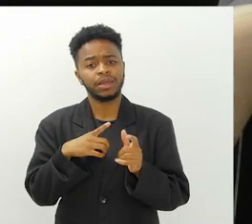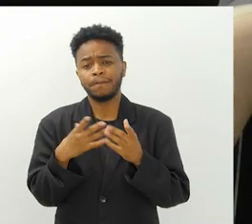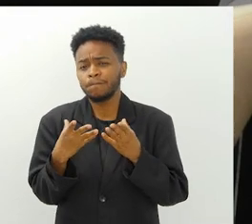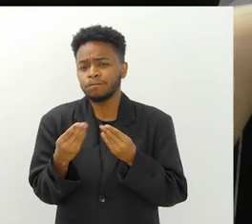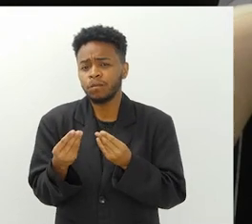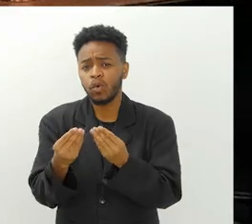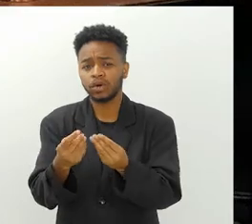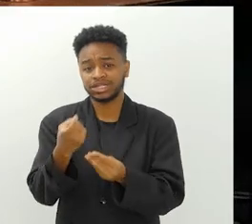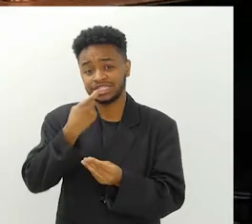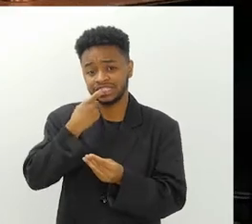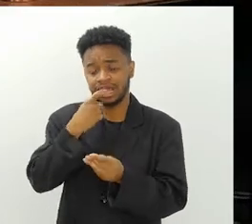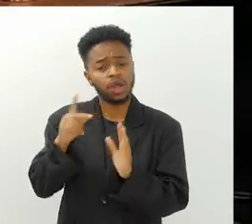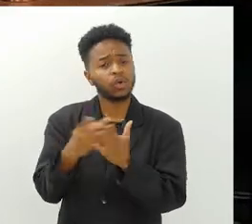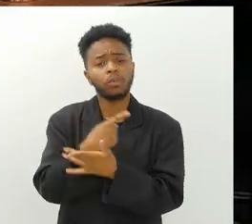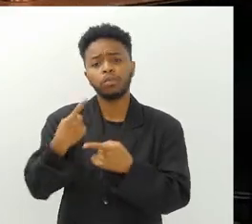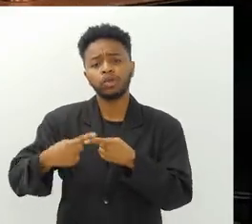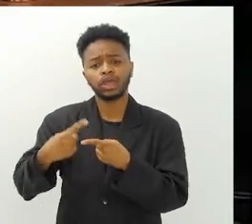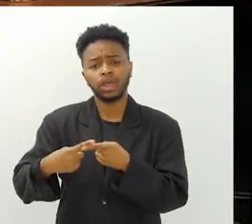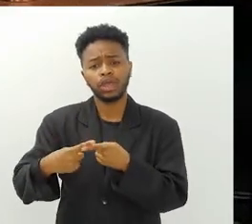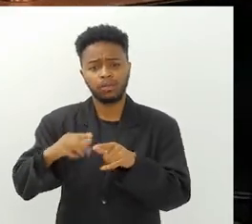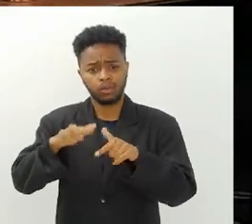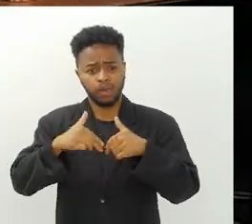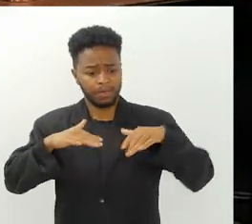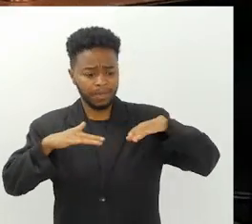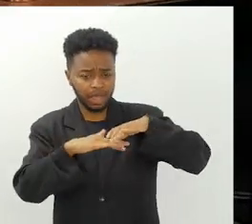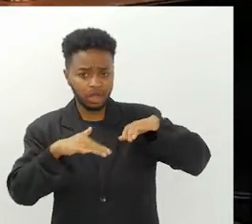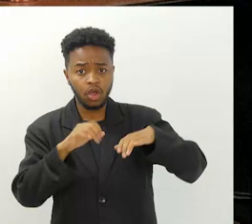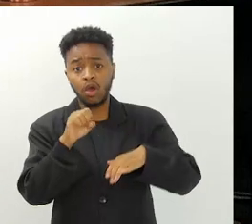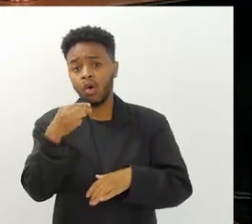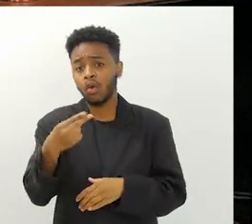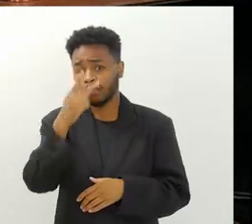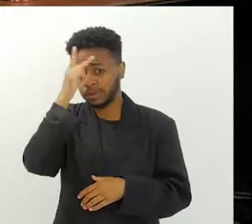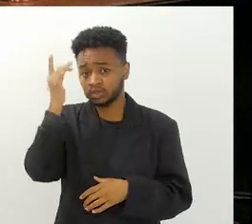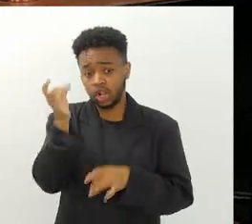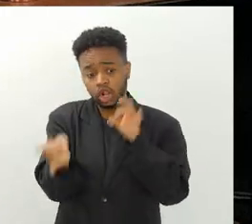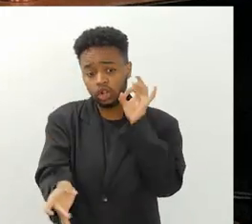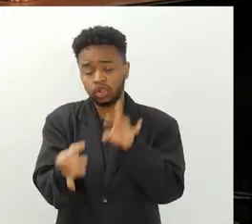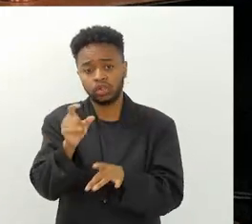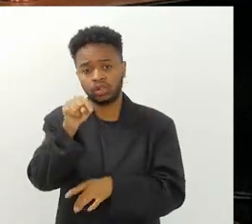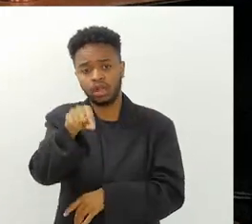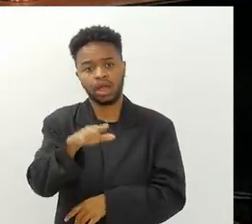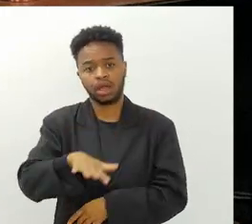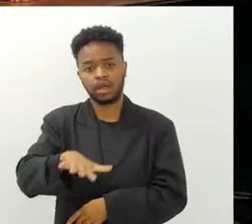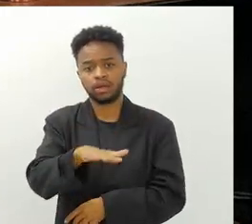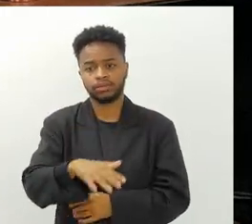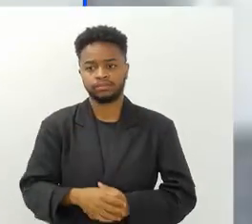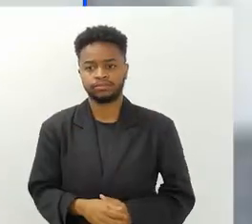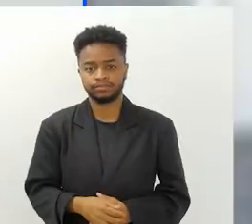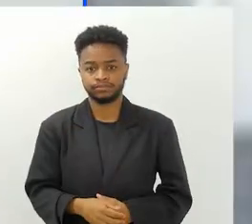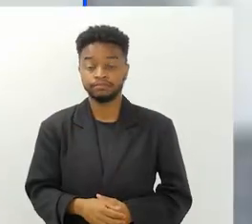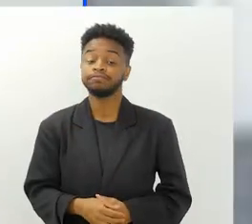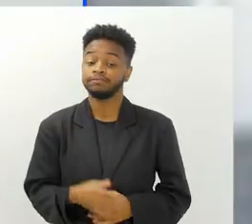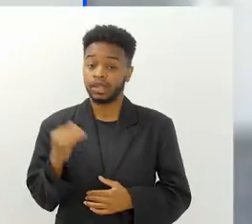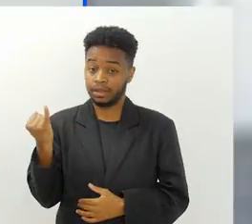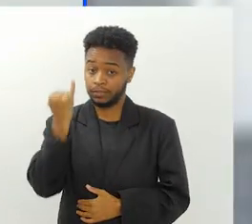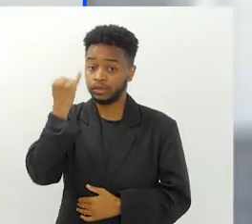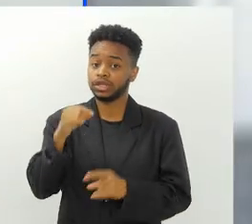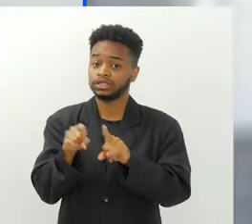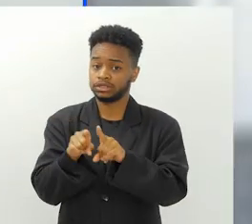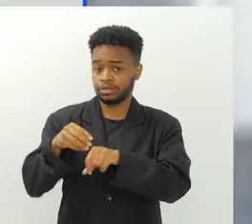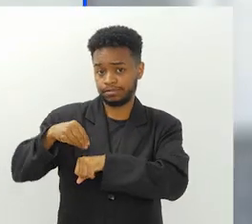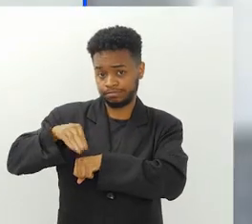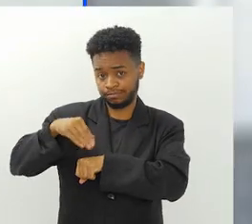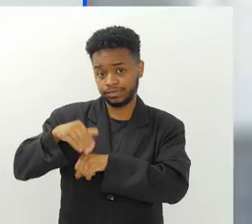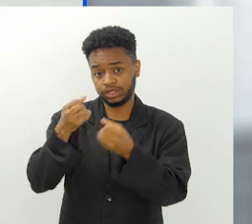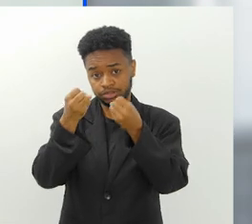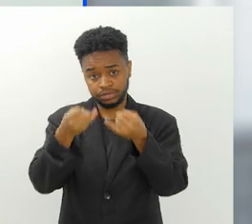quantidade de plástico. Isso vem o quê? Pela Baía de Guanabara ou são as pessoas que jogam ali mesmo? É, isso é importante a gente classificar